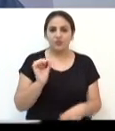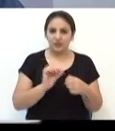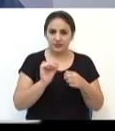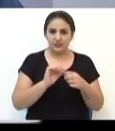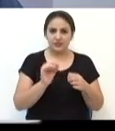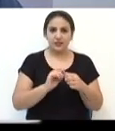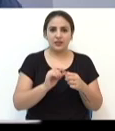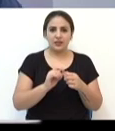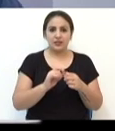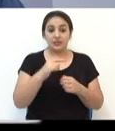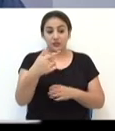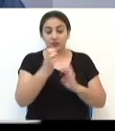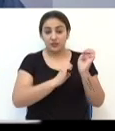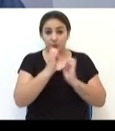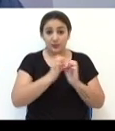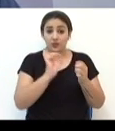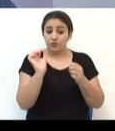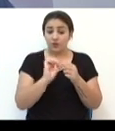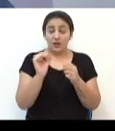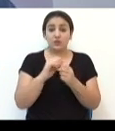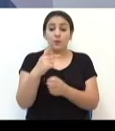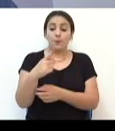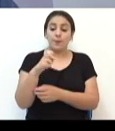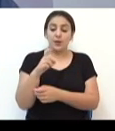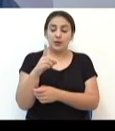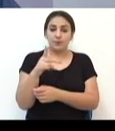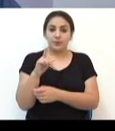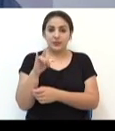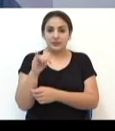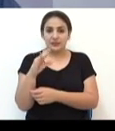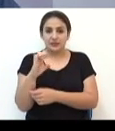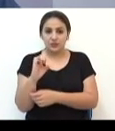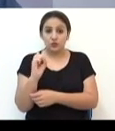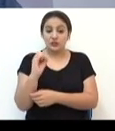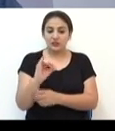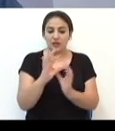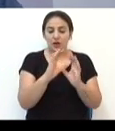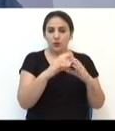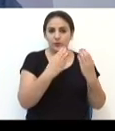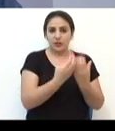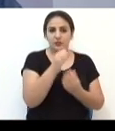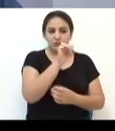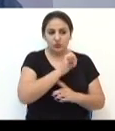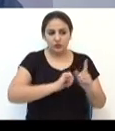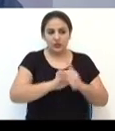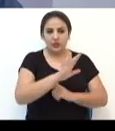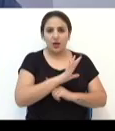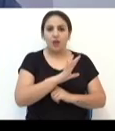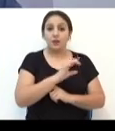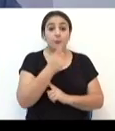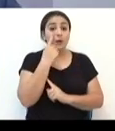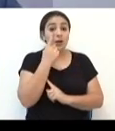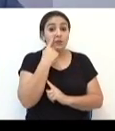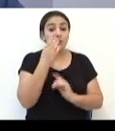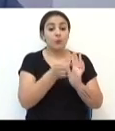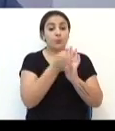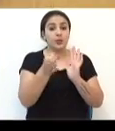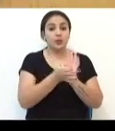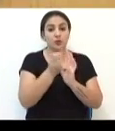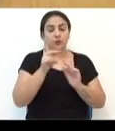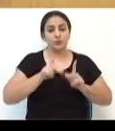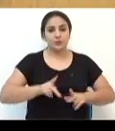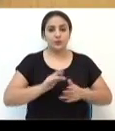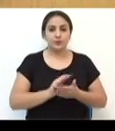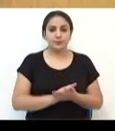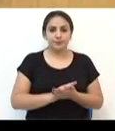sedas, lugares e outras empresas, que faça um pedicito. Ouça a comunidade, ouça a sociedade gaúcha para ver o que as pessoas pensam.